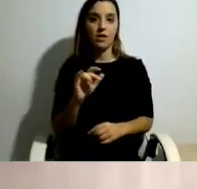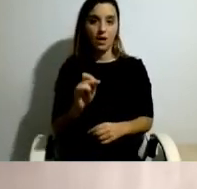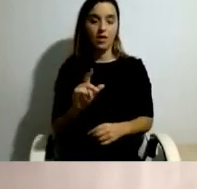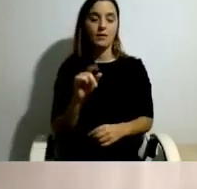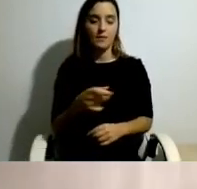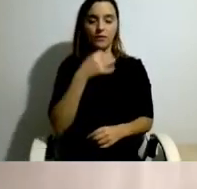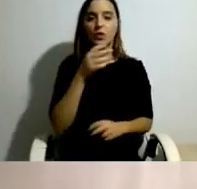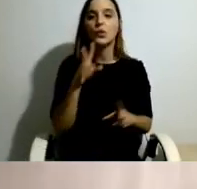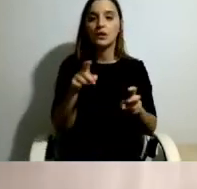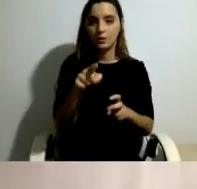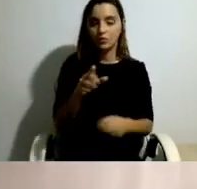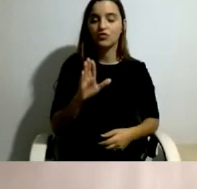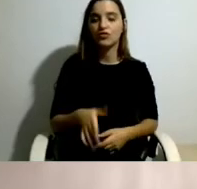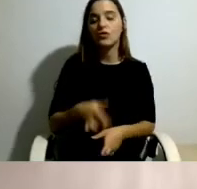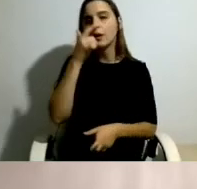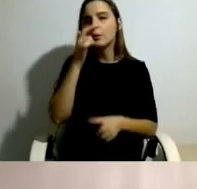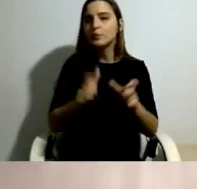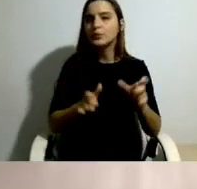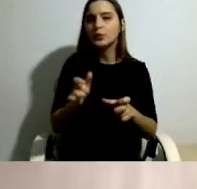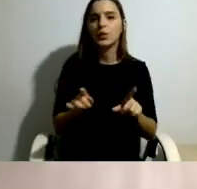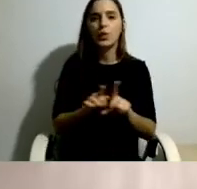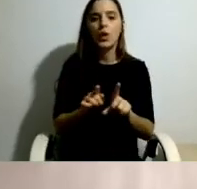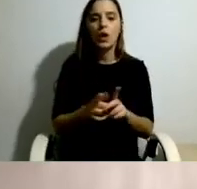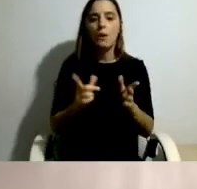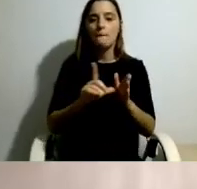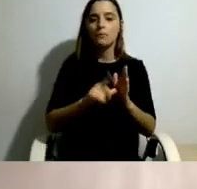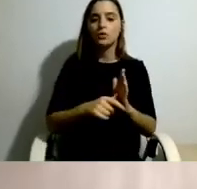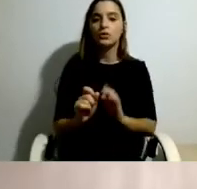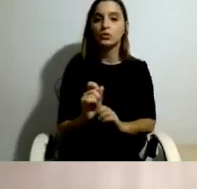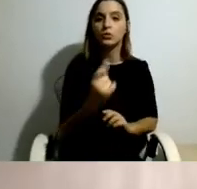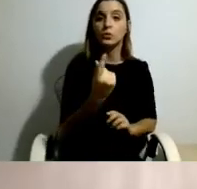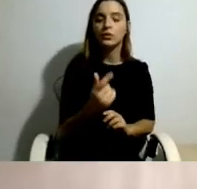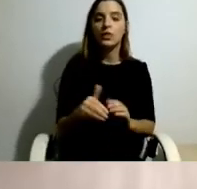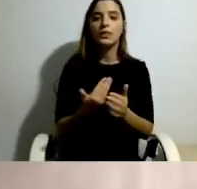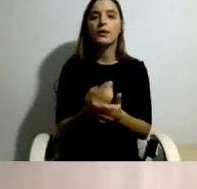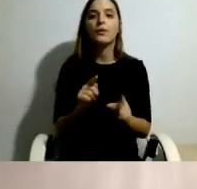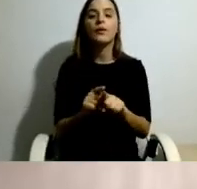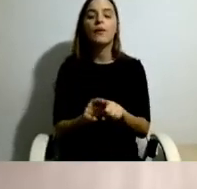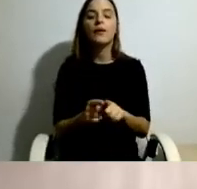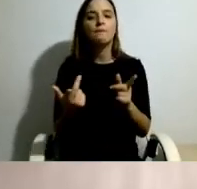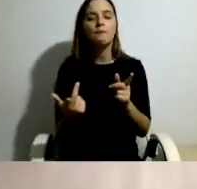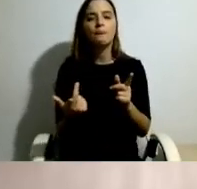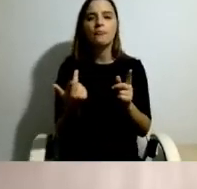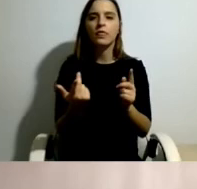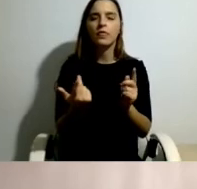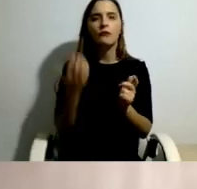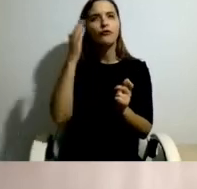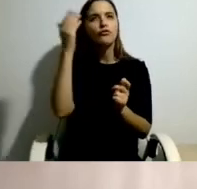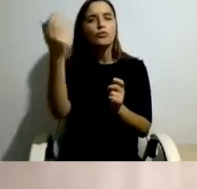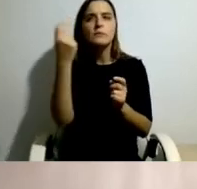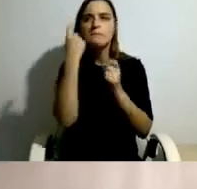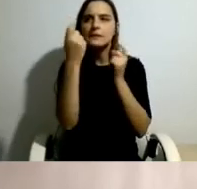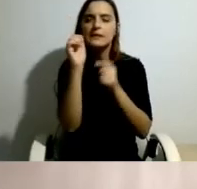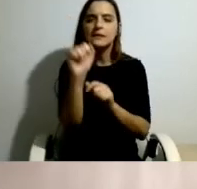e o projeto piloto permitiu a estas pessoas projetar o futuro em termos familiares, mas também em termos